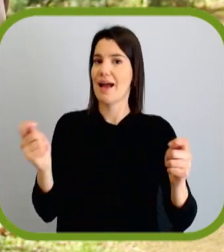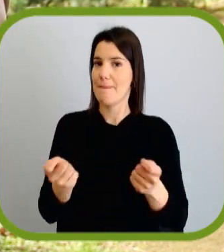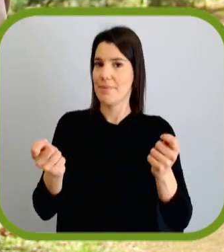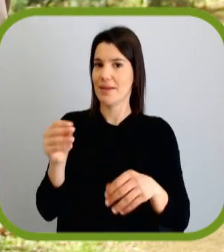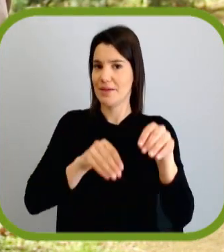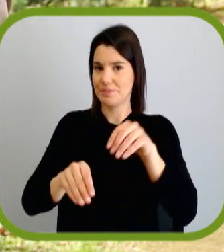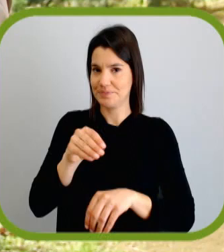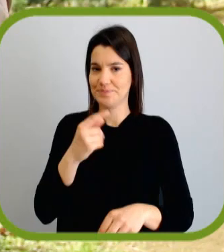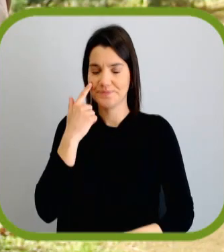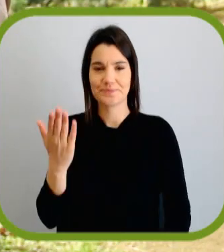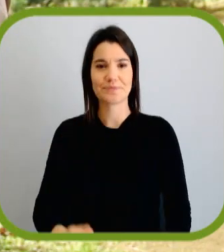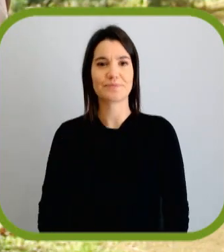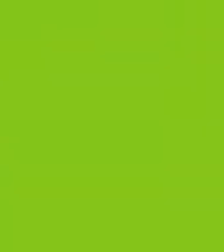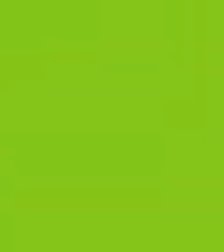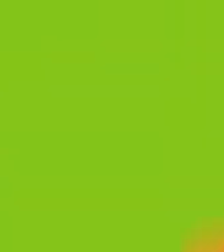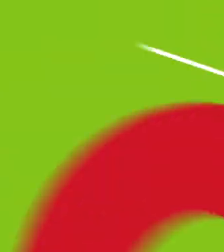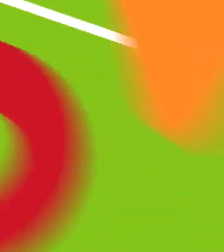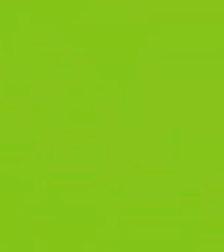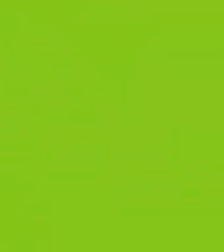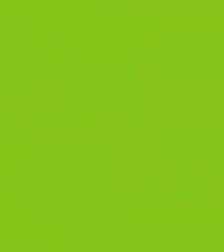públicas numa campanha eleitoral.